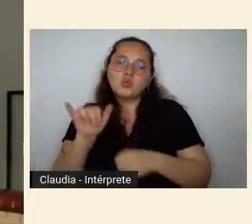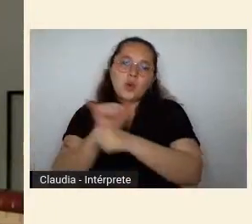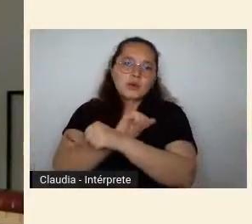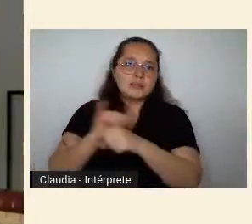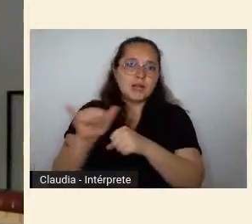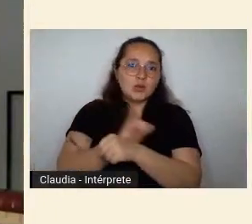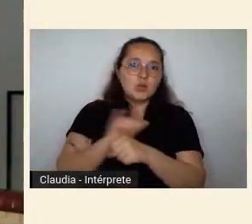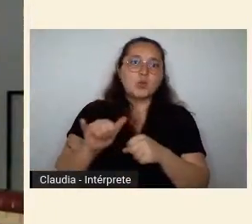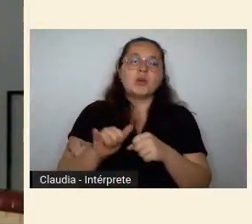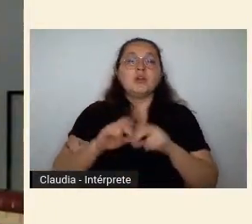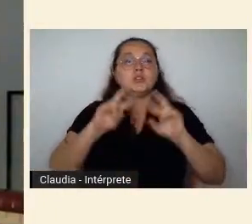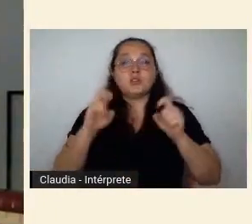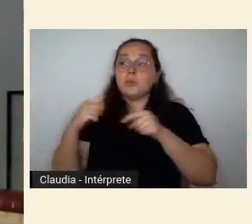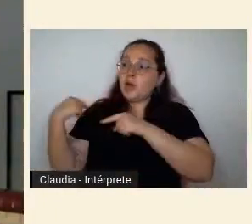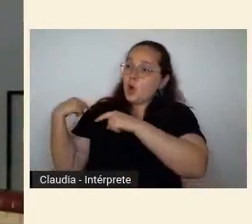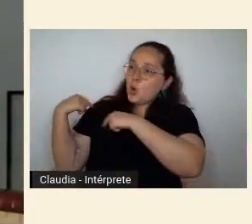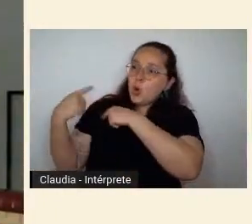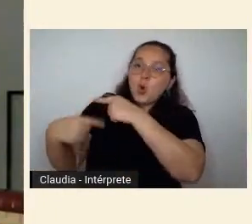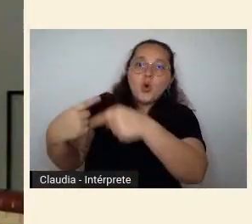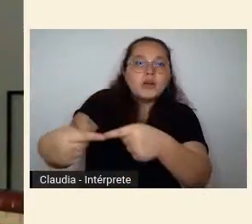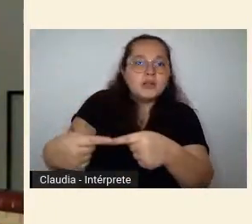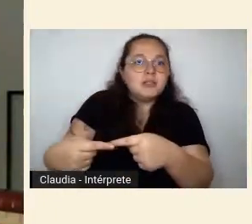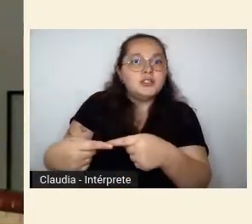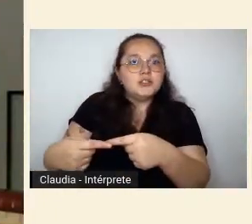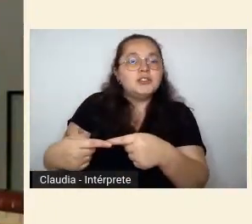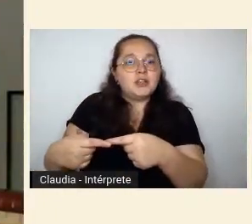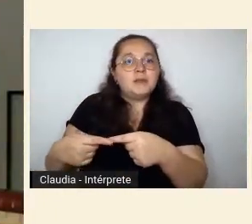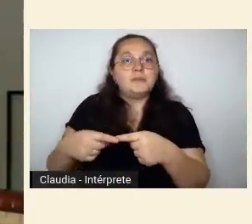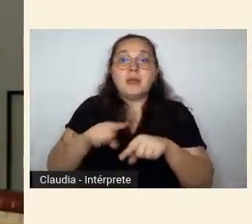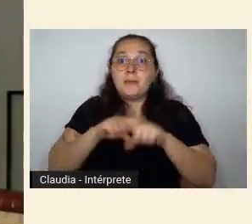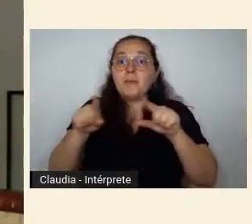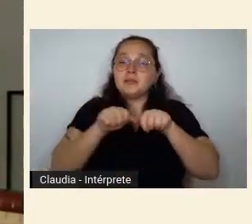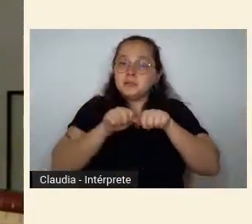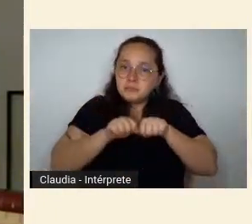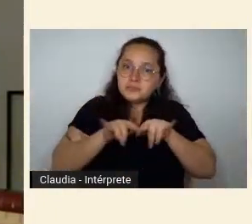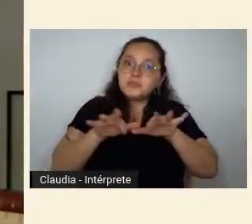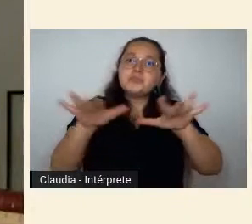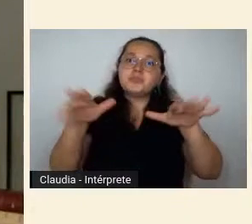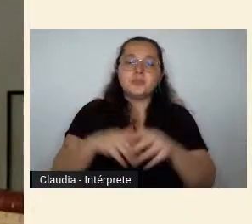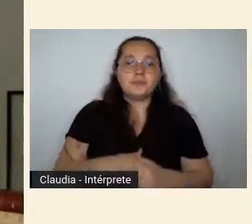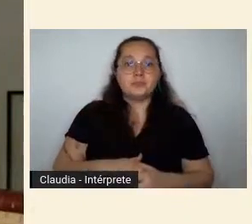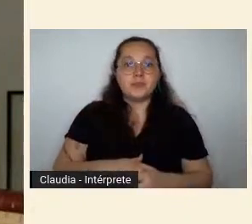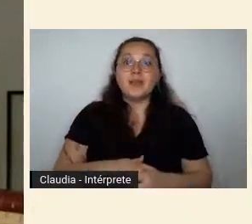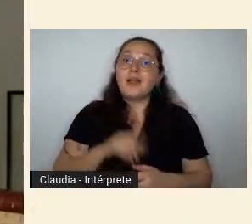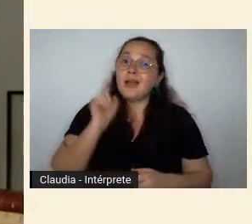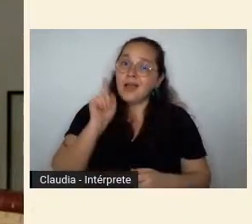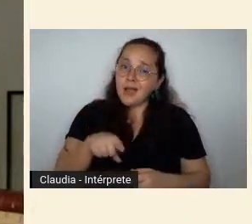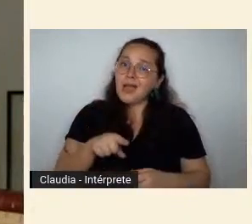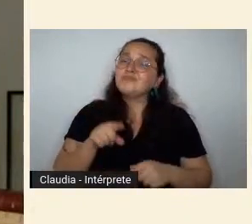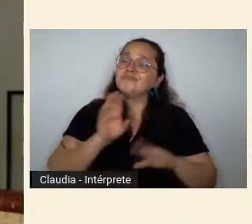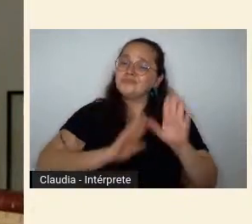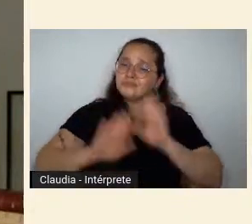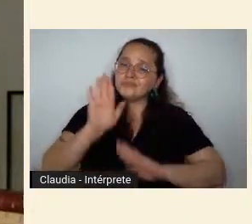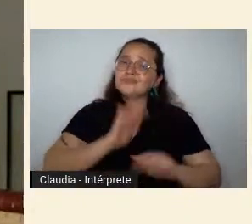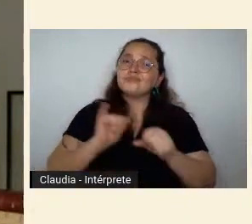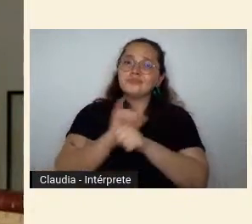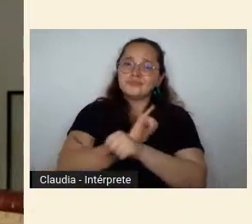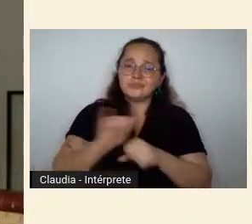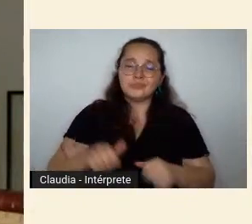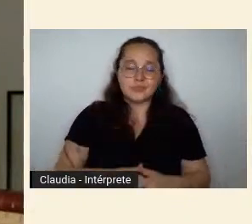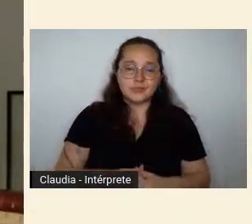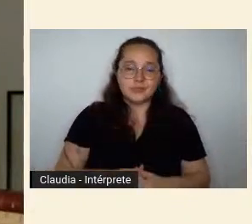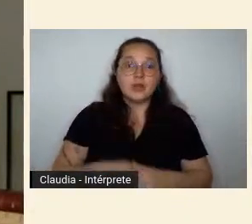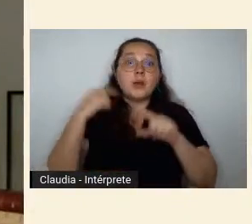origem organizada de algo maior que suas próprias fronteiras e locais pode ser uma armadilha já que não só reifica o